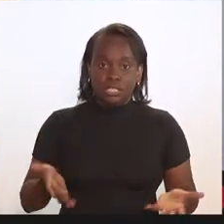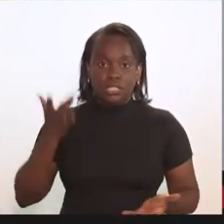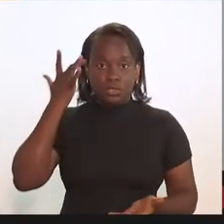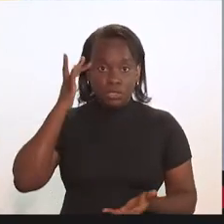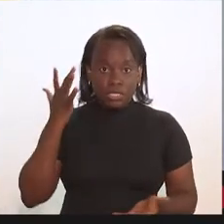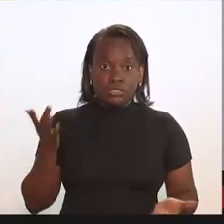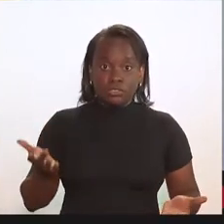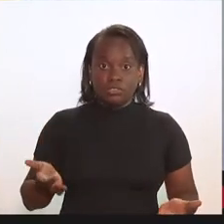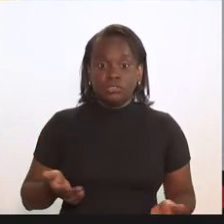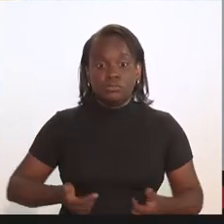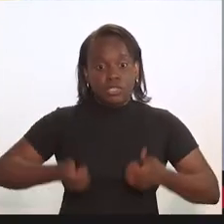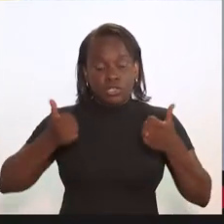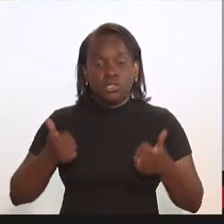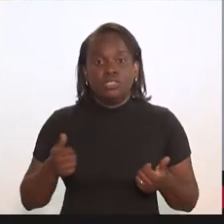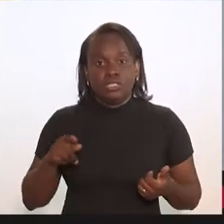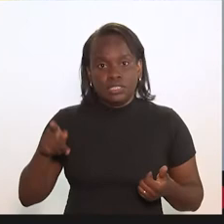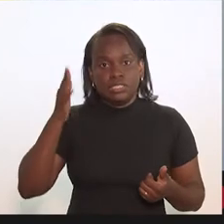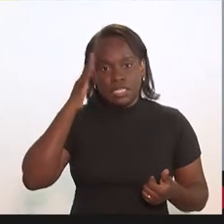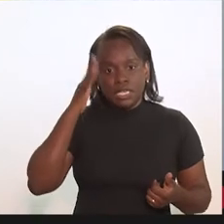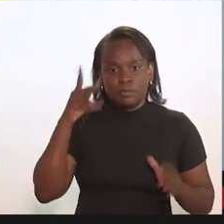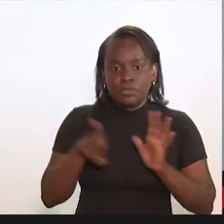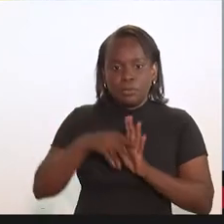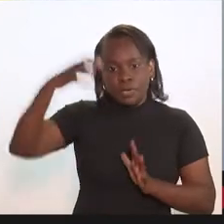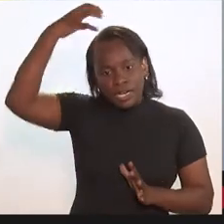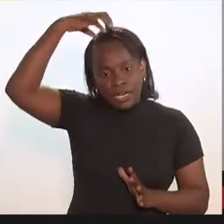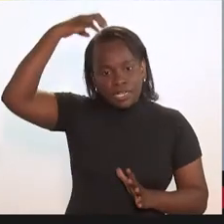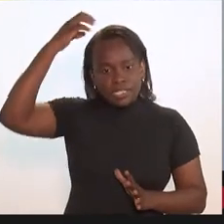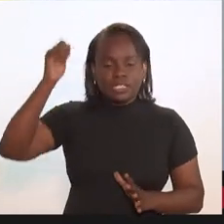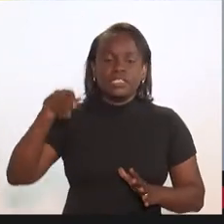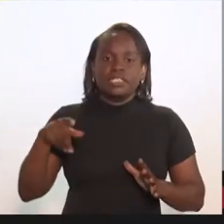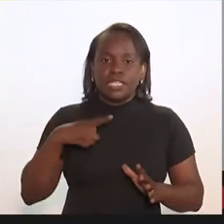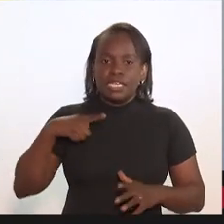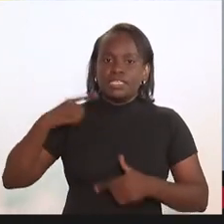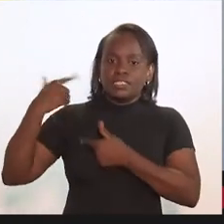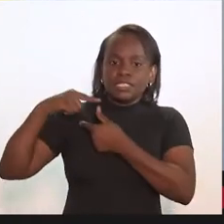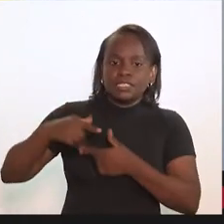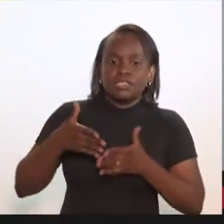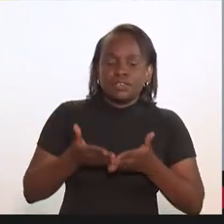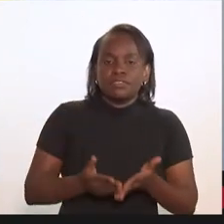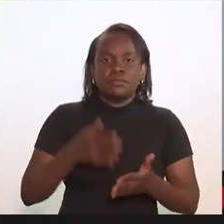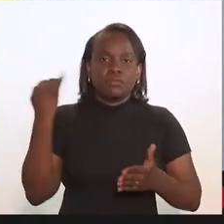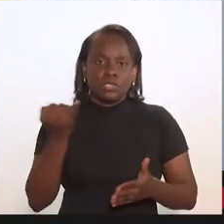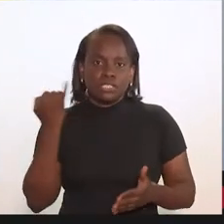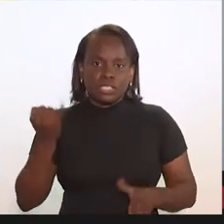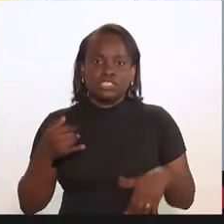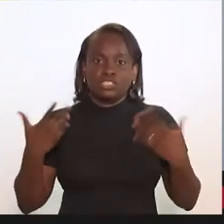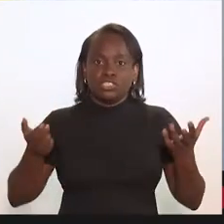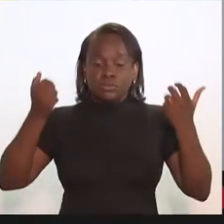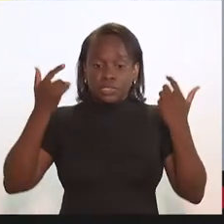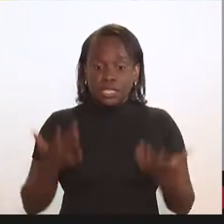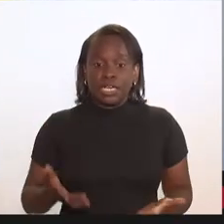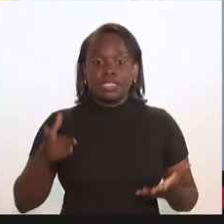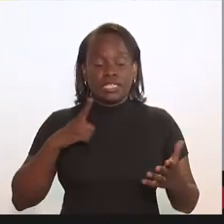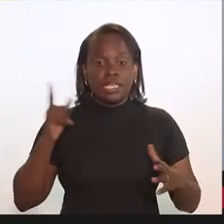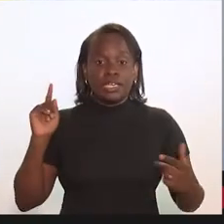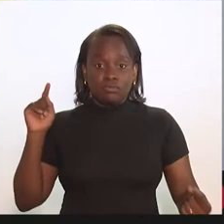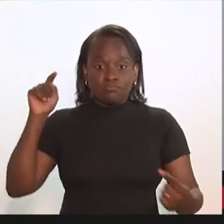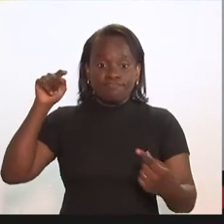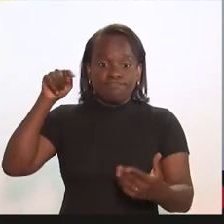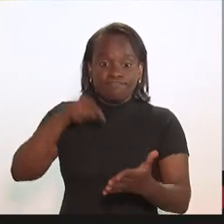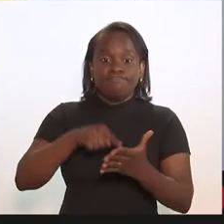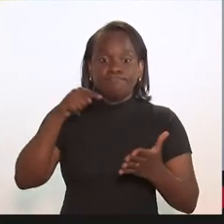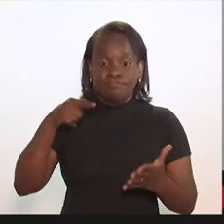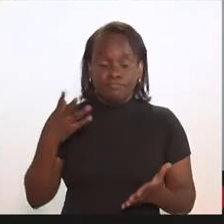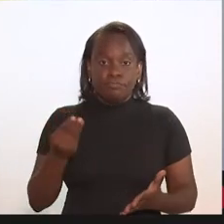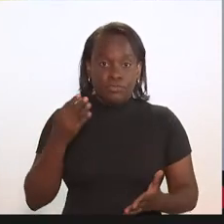Moangra nem se fala, Nossa Excelência de Angra dos Reis tem uma tradição naval belíssima, importantíssima. Então, falar que nós temos uma missão